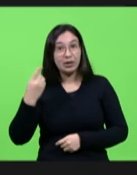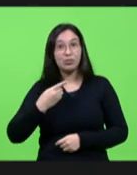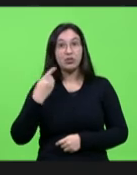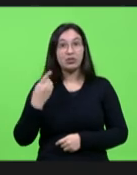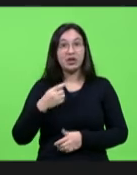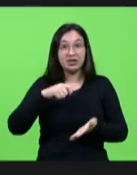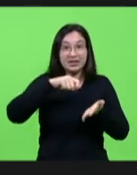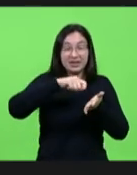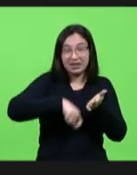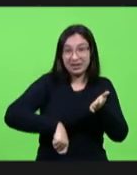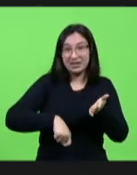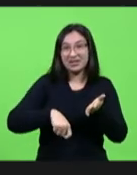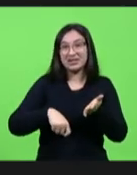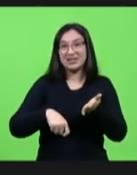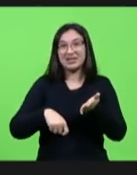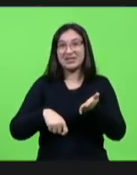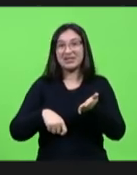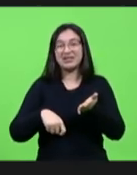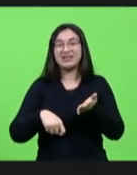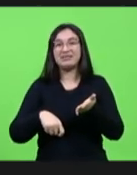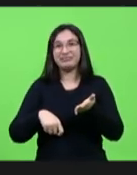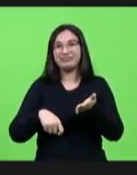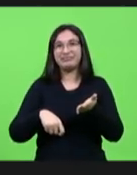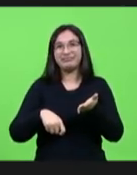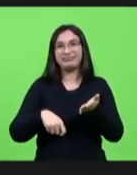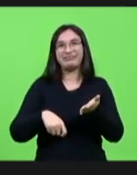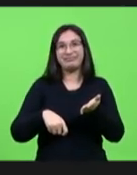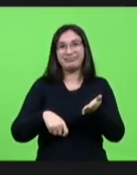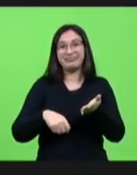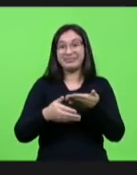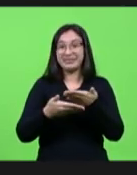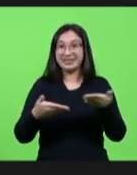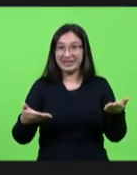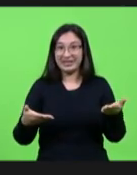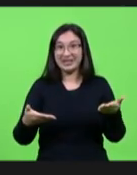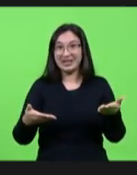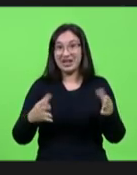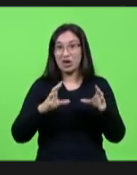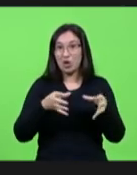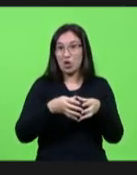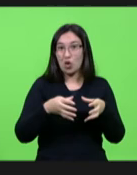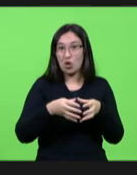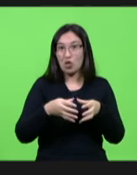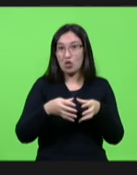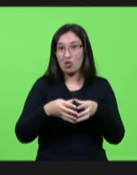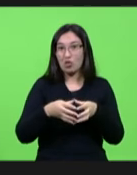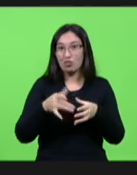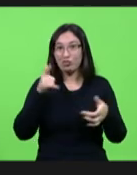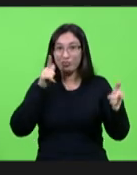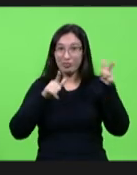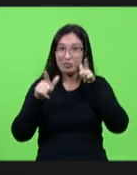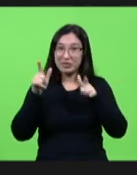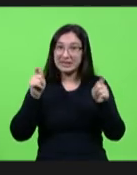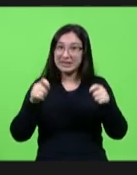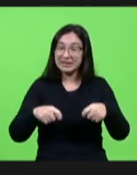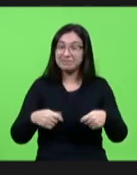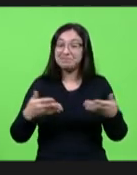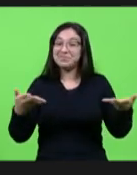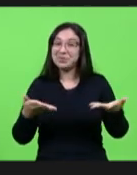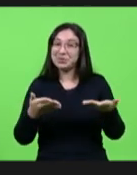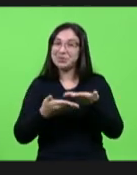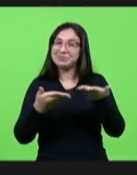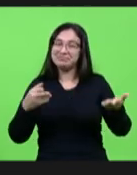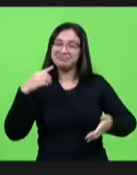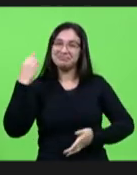assinassem para que a frente existisse e hoje os deputados estão